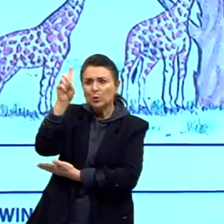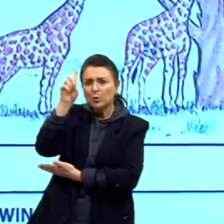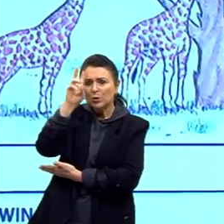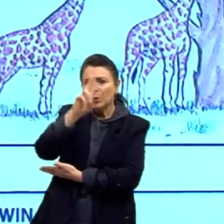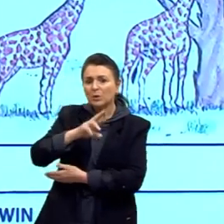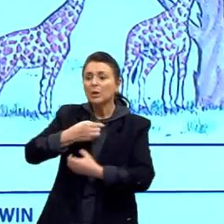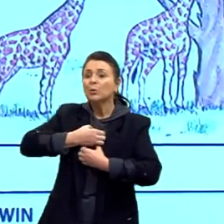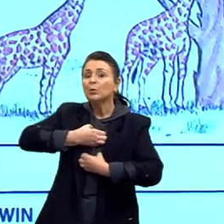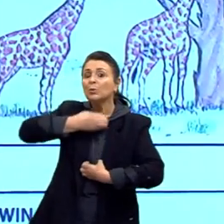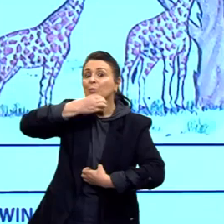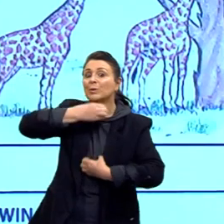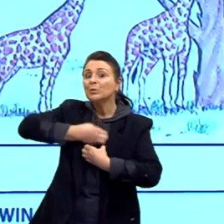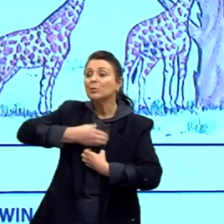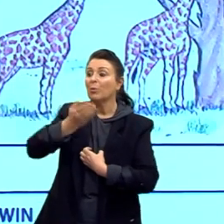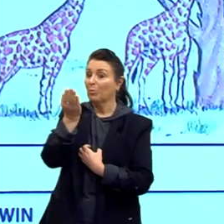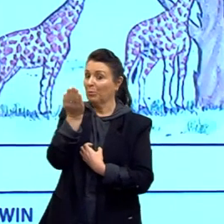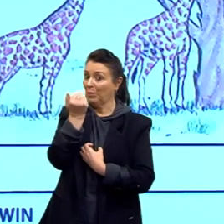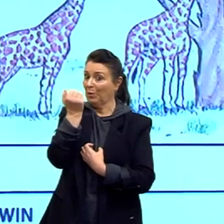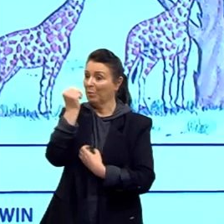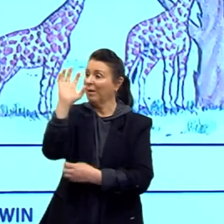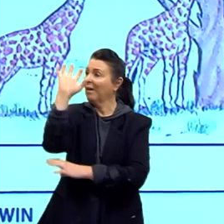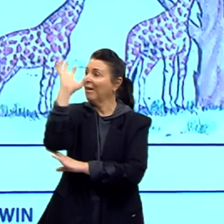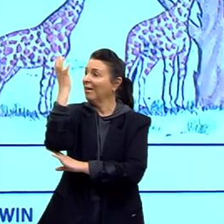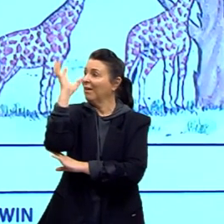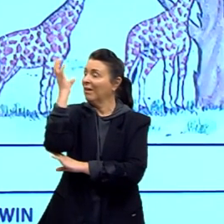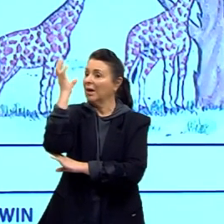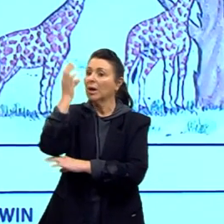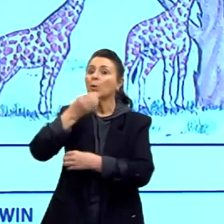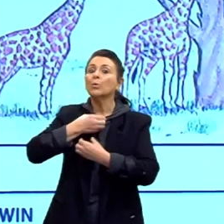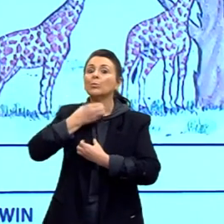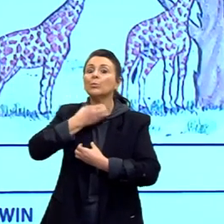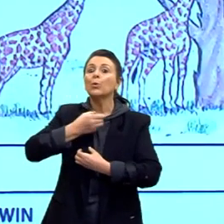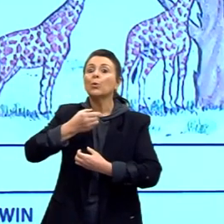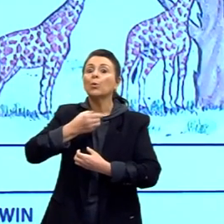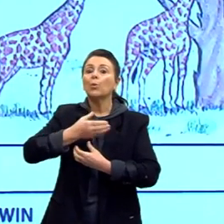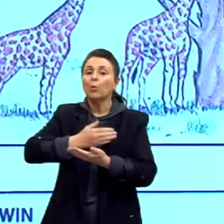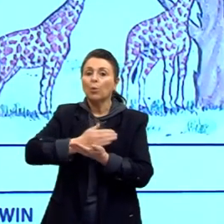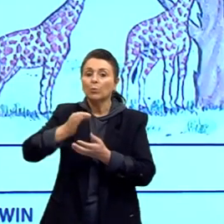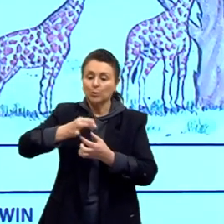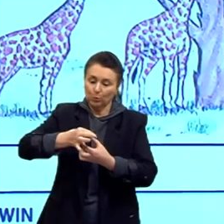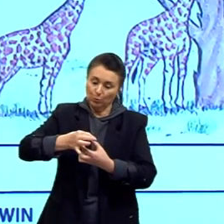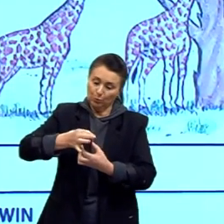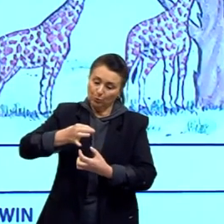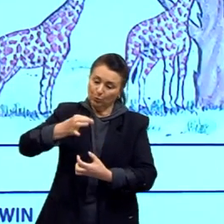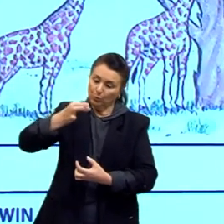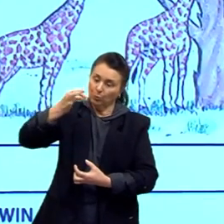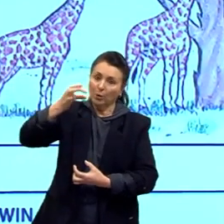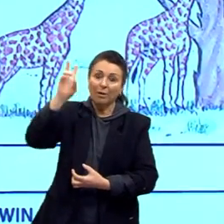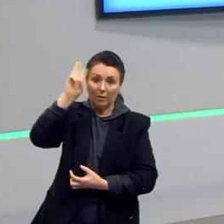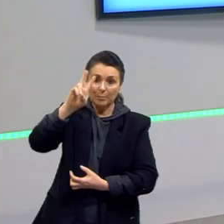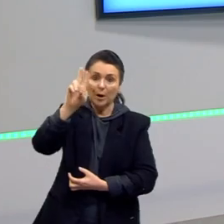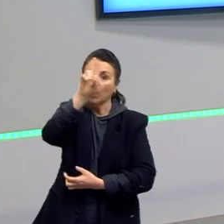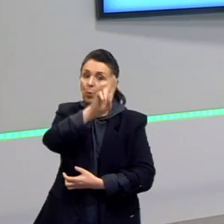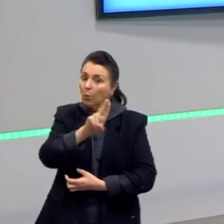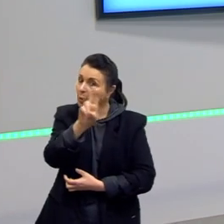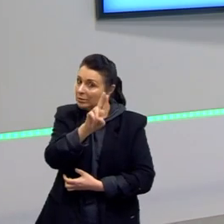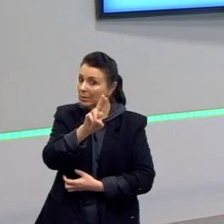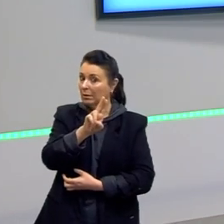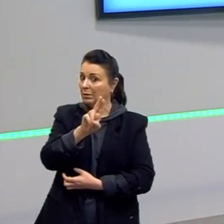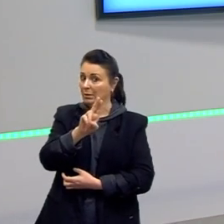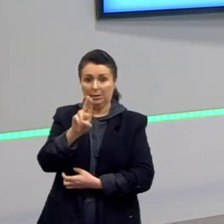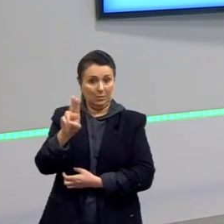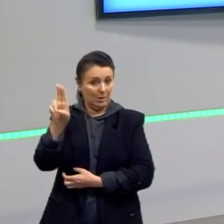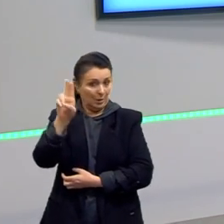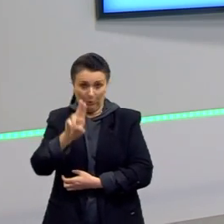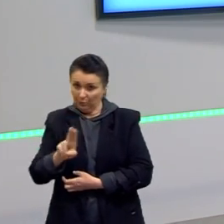folhagem das árvores, o pescoço alongou-se. Lembra do uso e desuso? Usando bastante o pescoço, o que aconteceu?